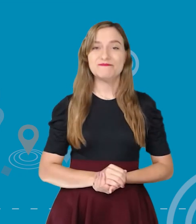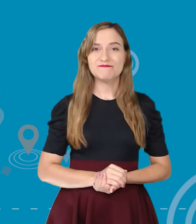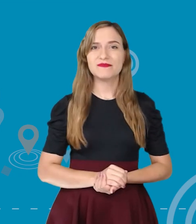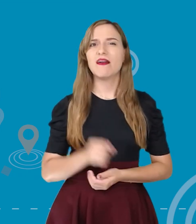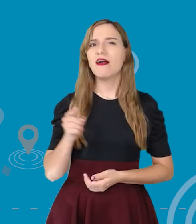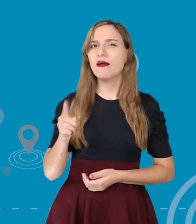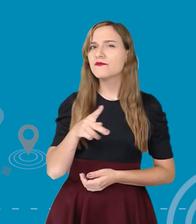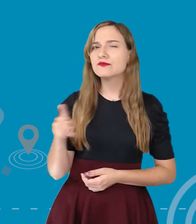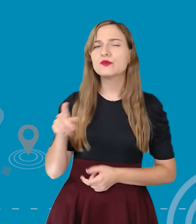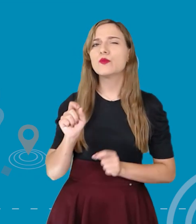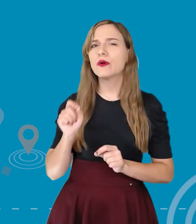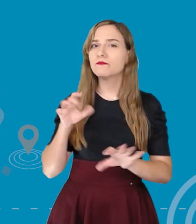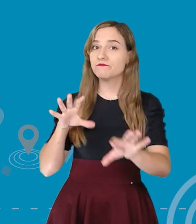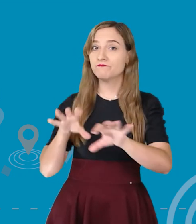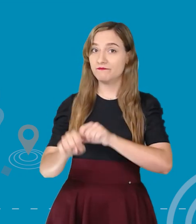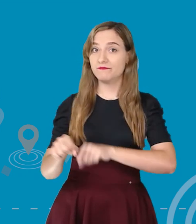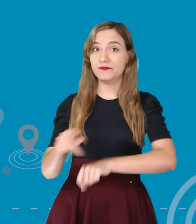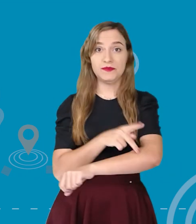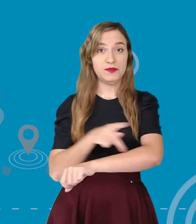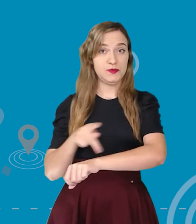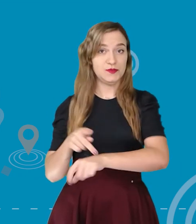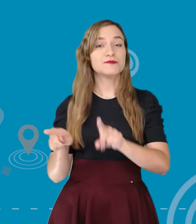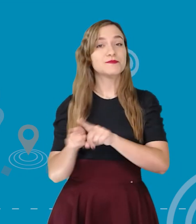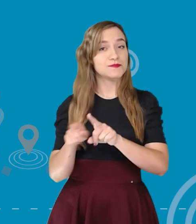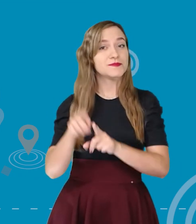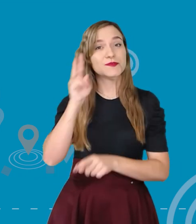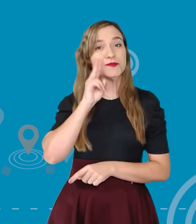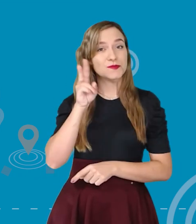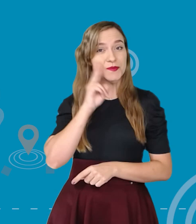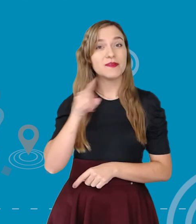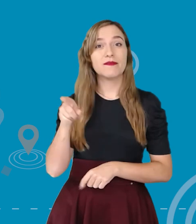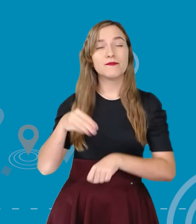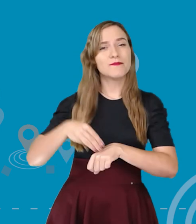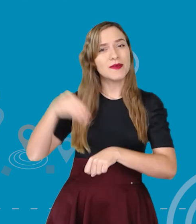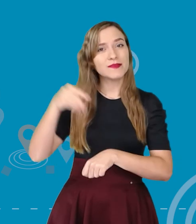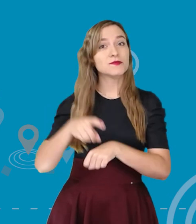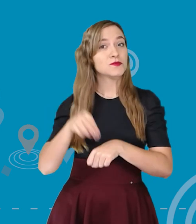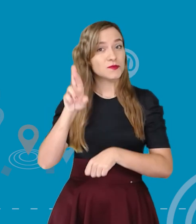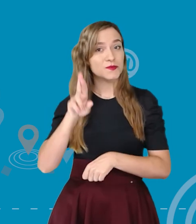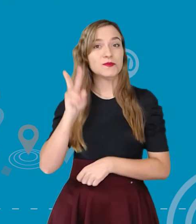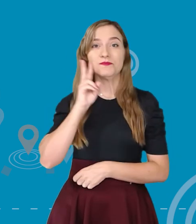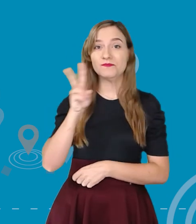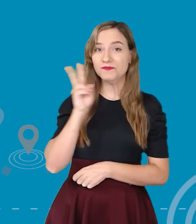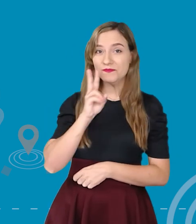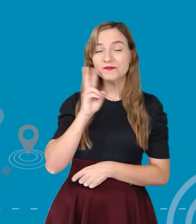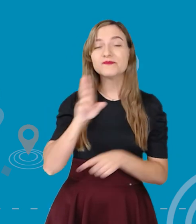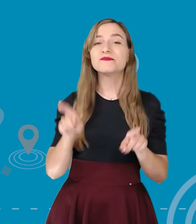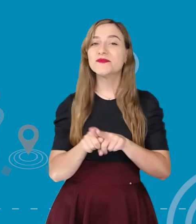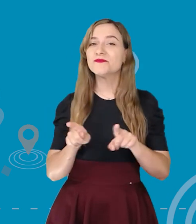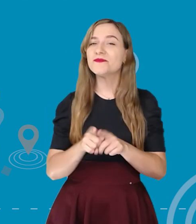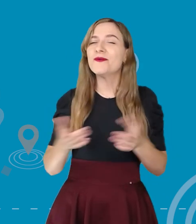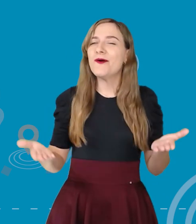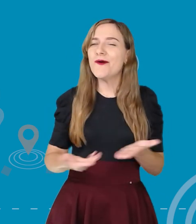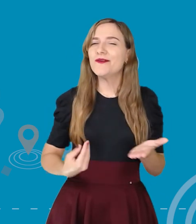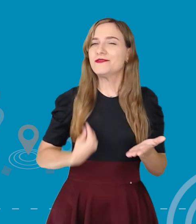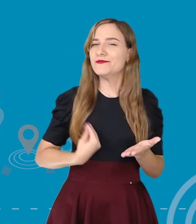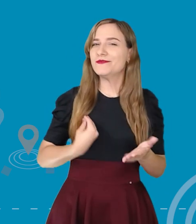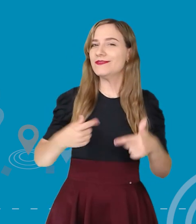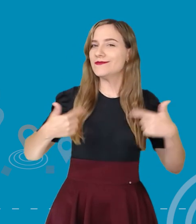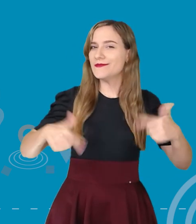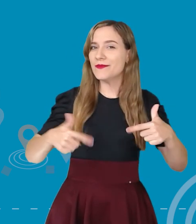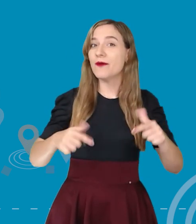Castro, que é graduada em Pedagogia e História, mestre doutora em História e